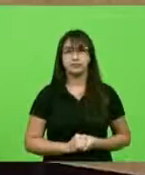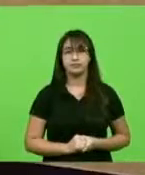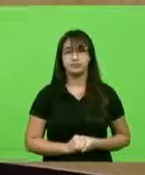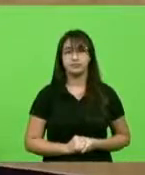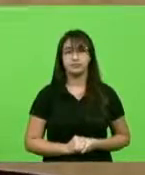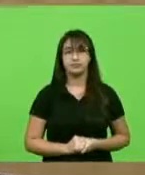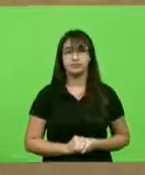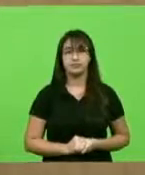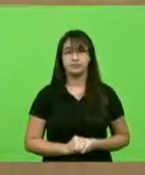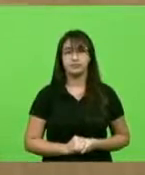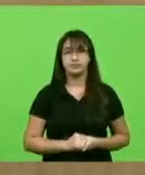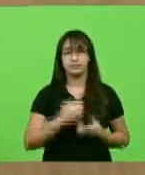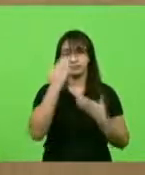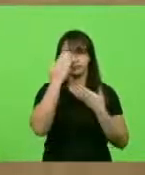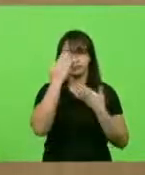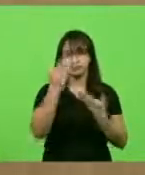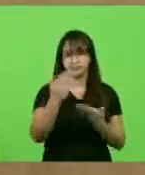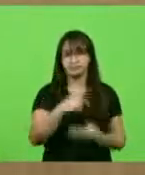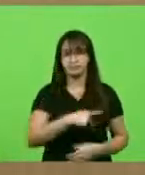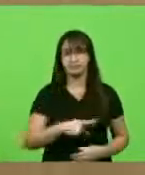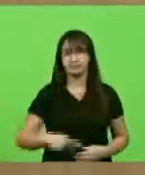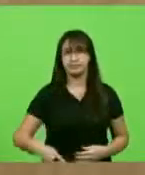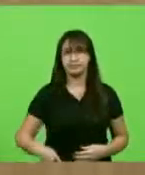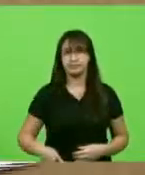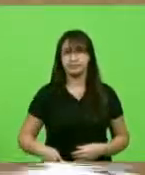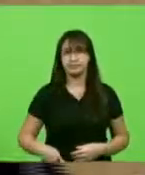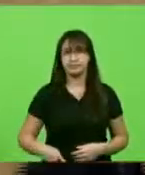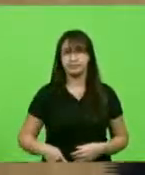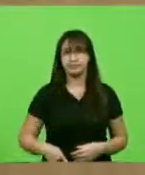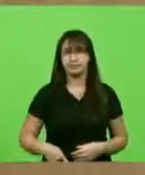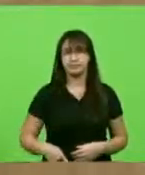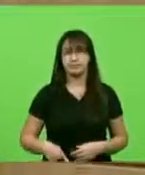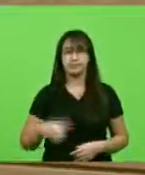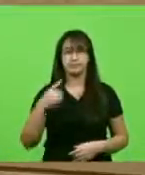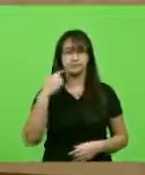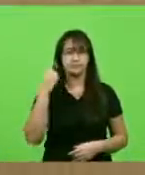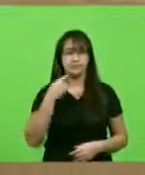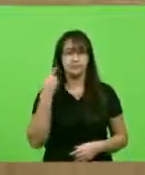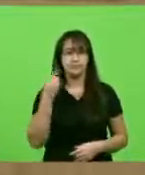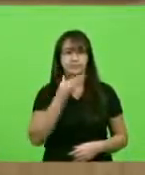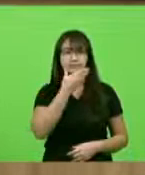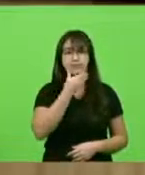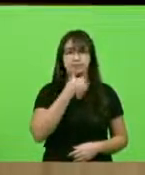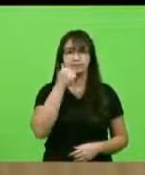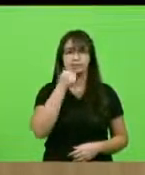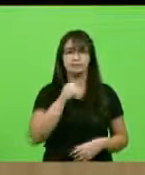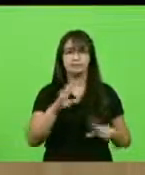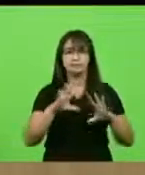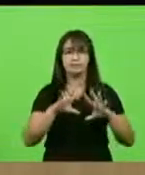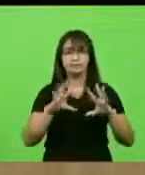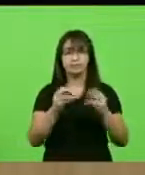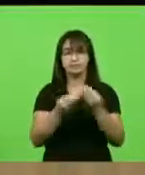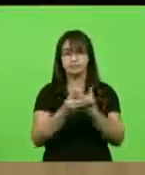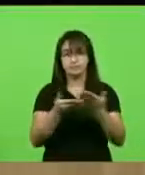Obrigado, senhor presidente, senhores deputados, senhoras deputadas.